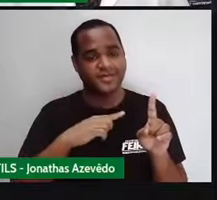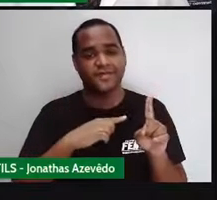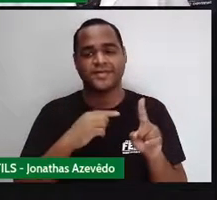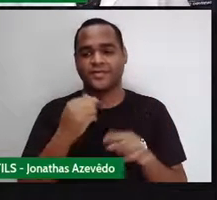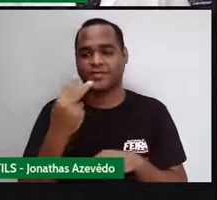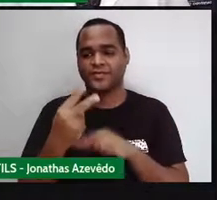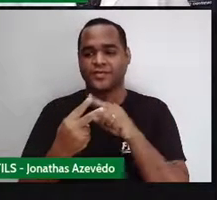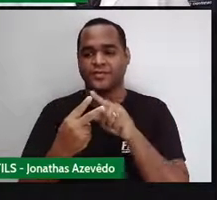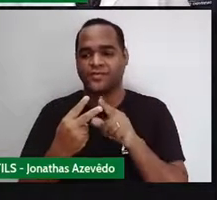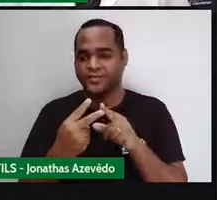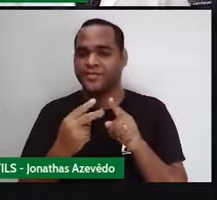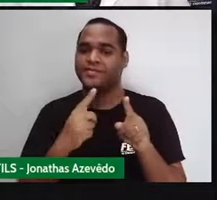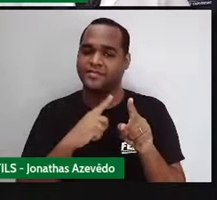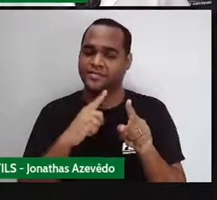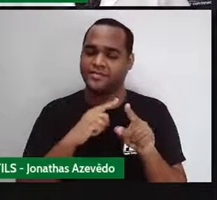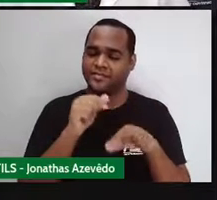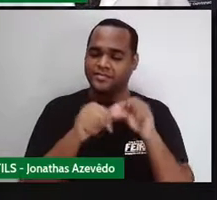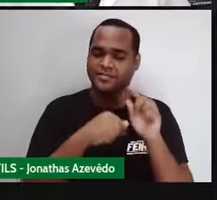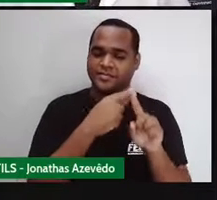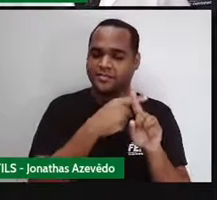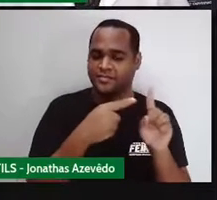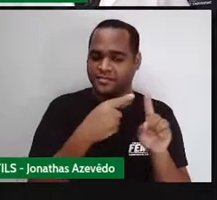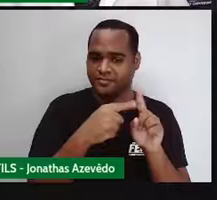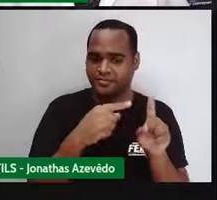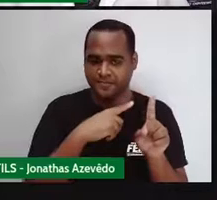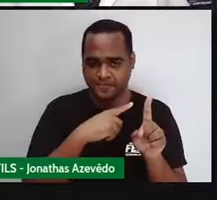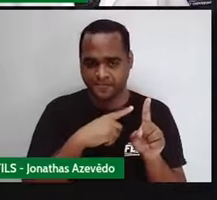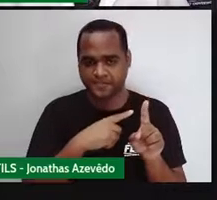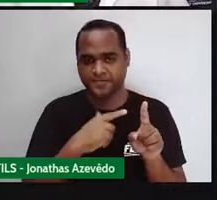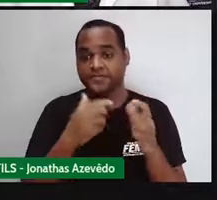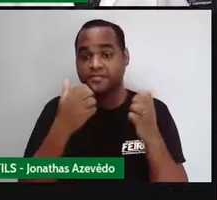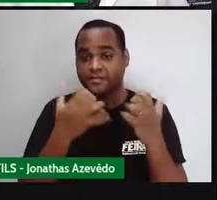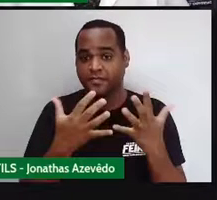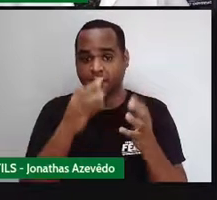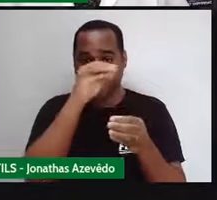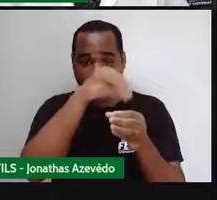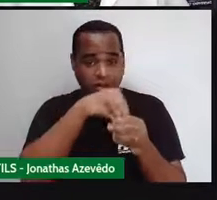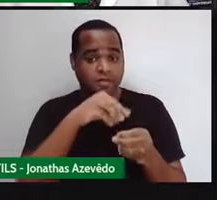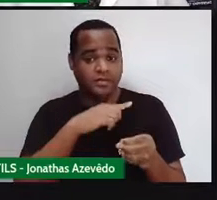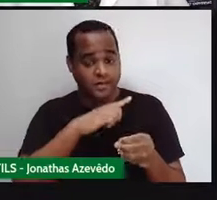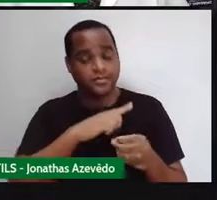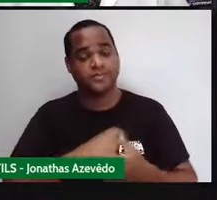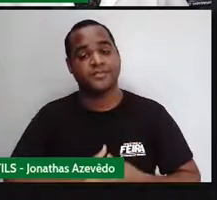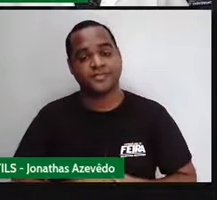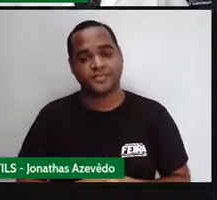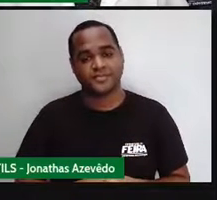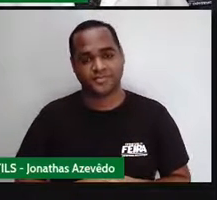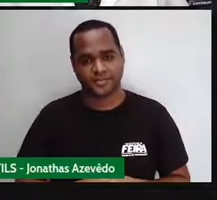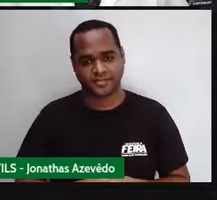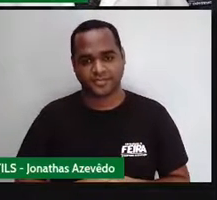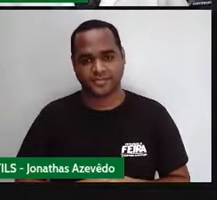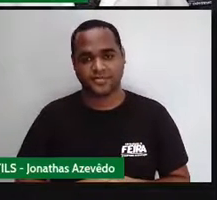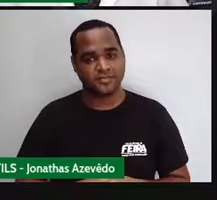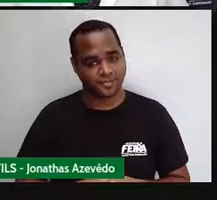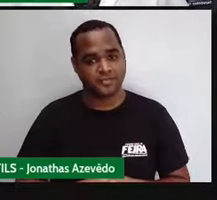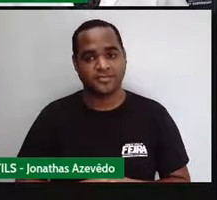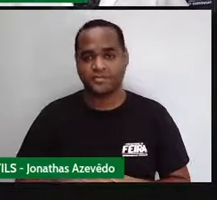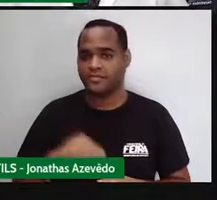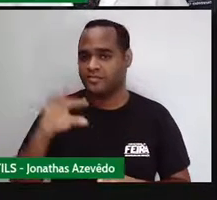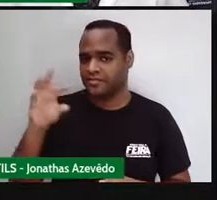formando um retângulo maior com um losango dentro. Esse fica aqui.